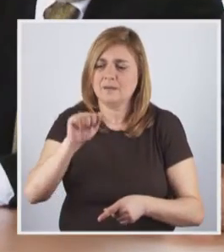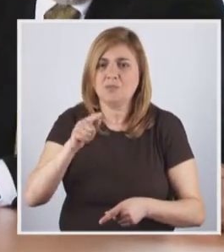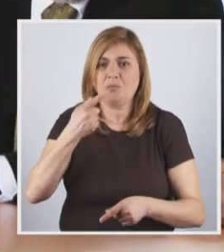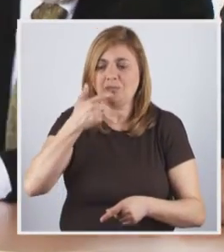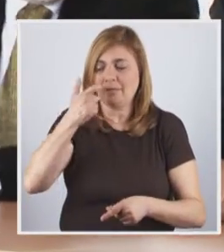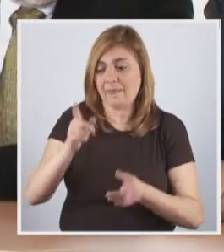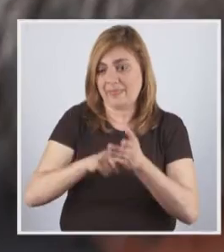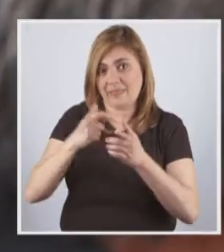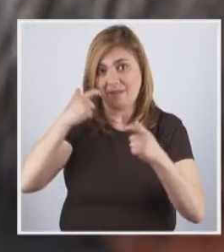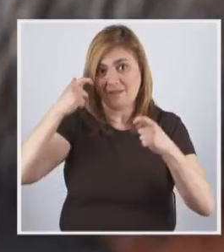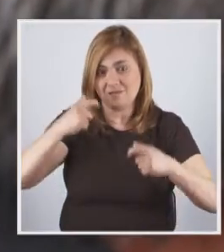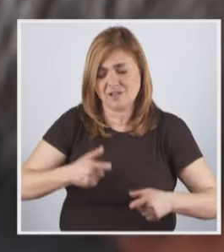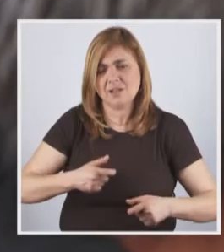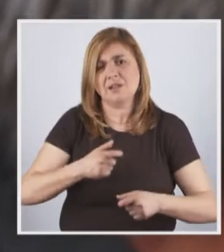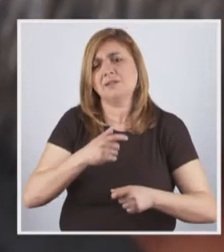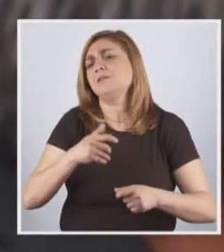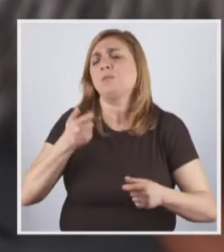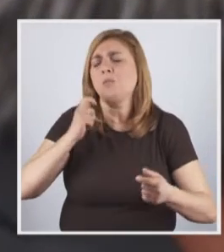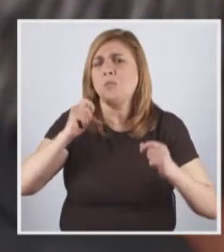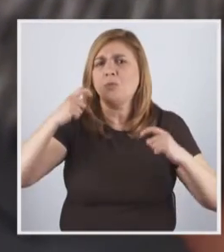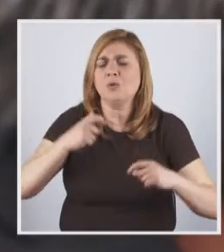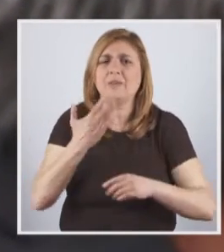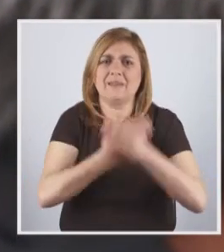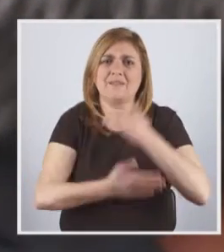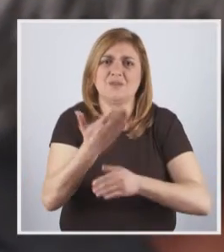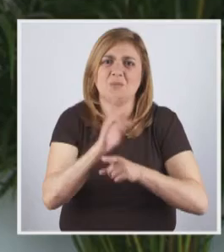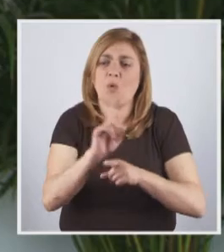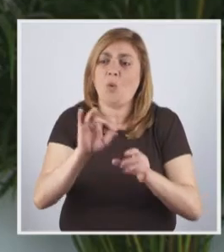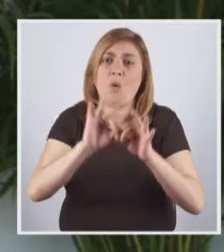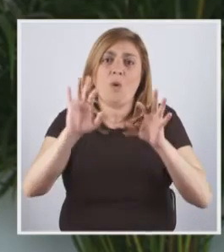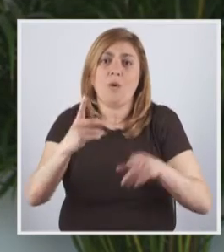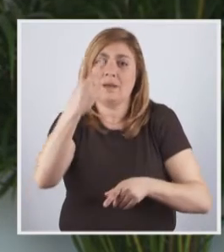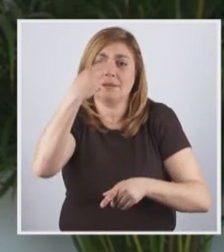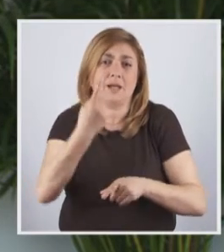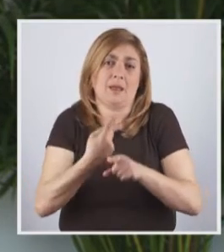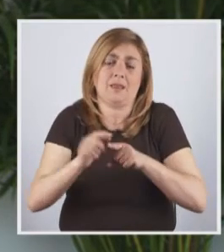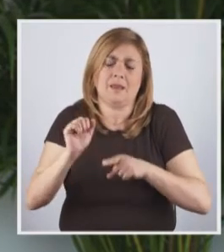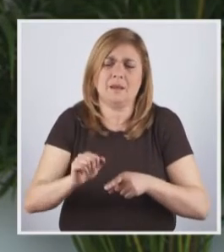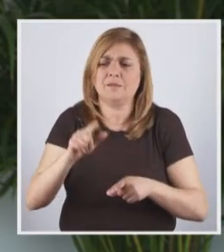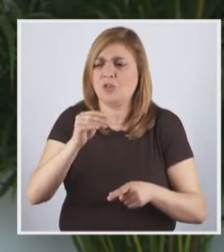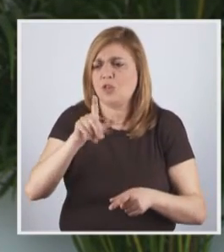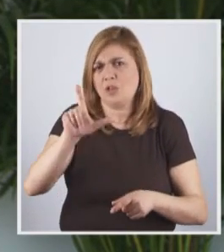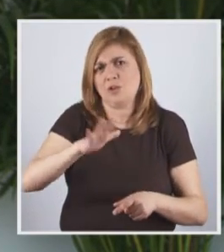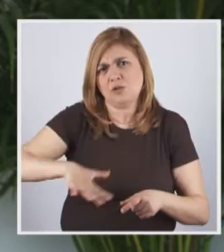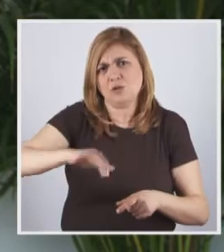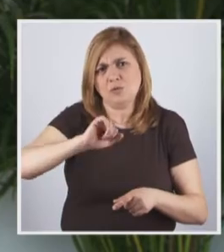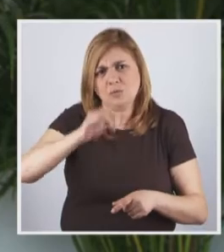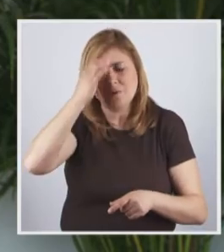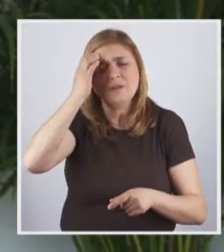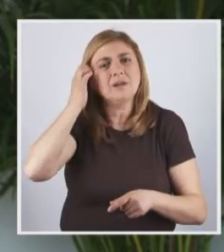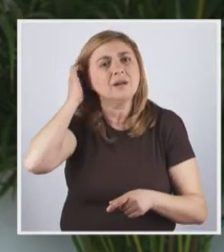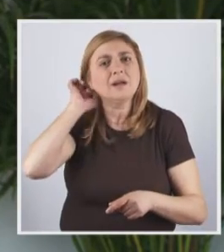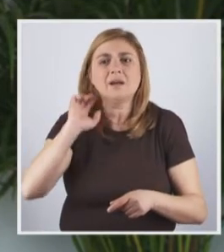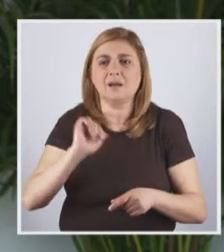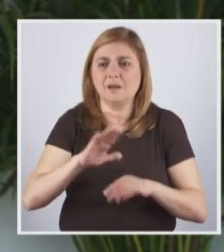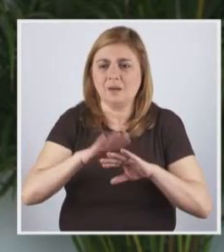decente motor não responde às necessidades de um cego e vice-versa. Eu lembro-me sempre muito em Lisboa, quando trabalhava no plano de acessibilidade personal, a